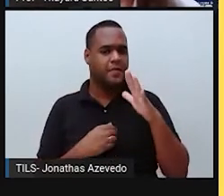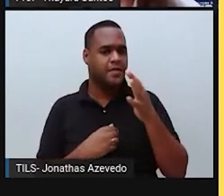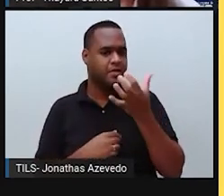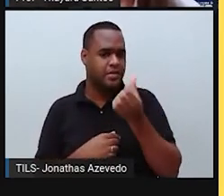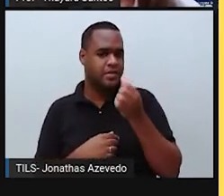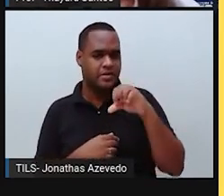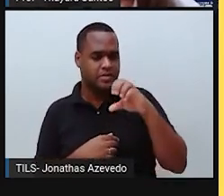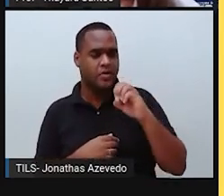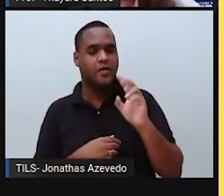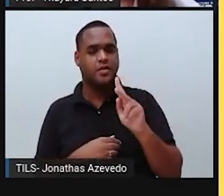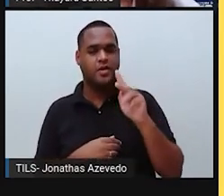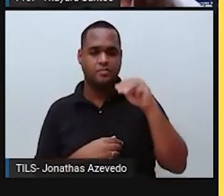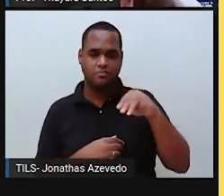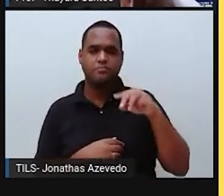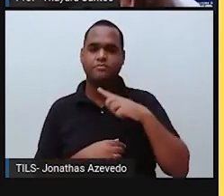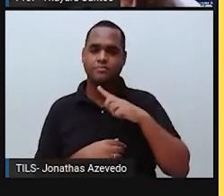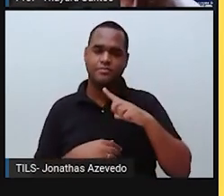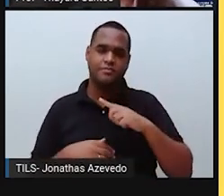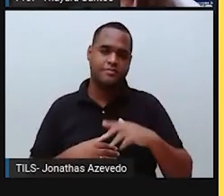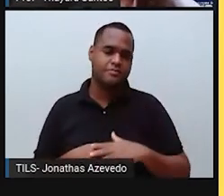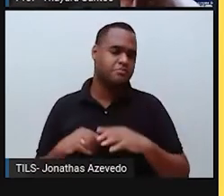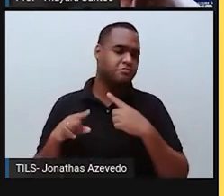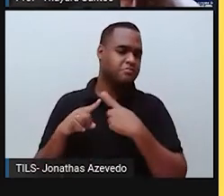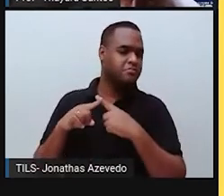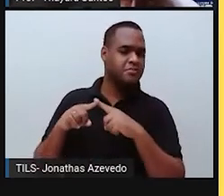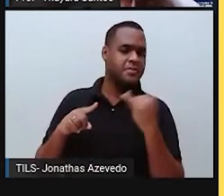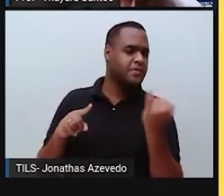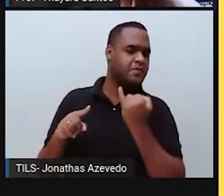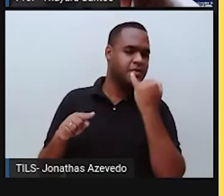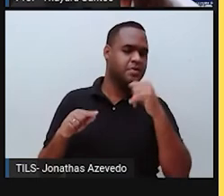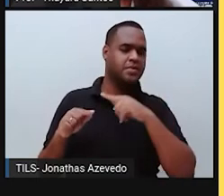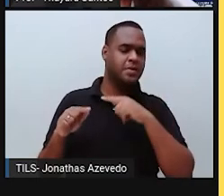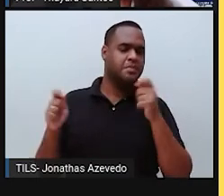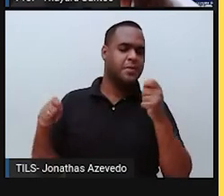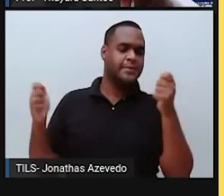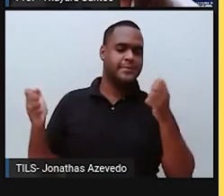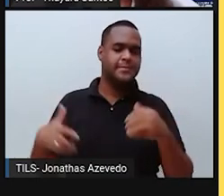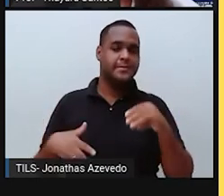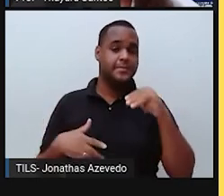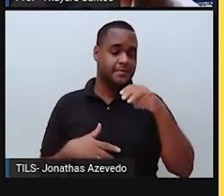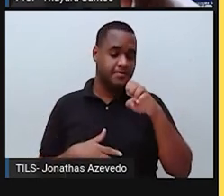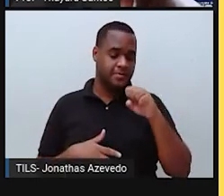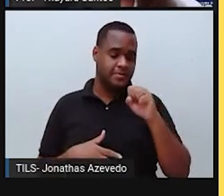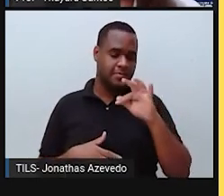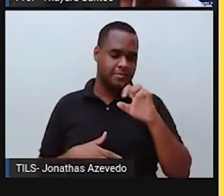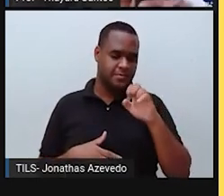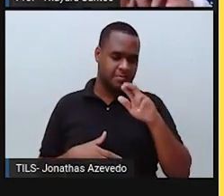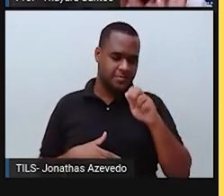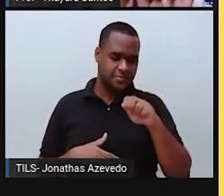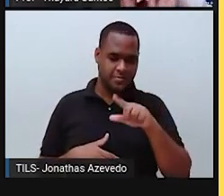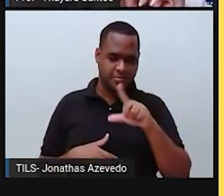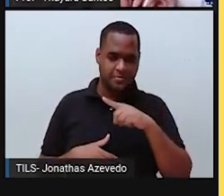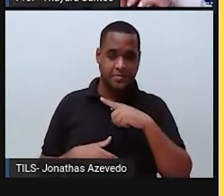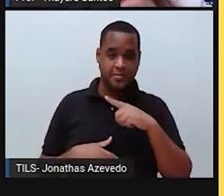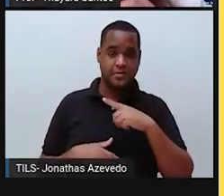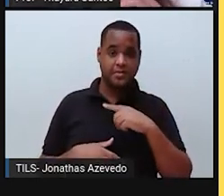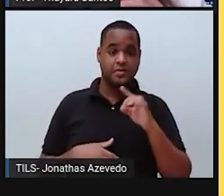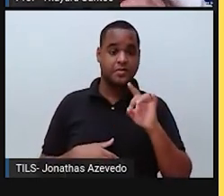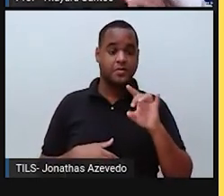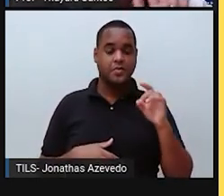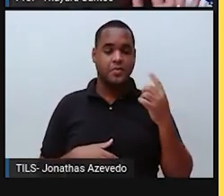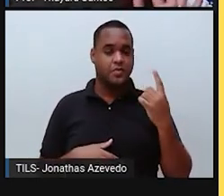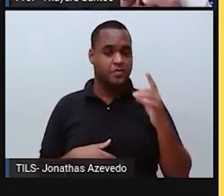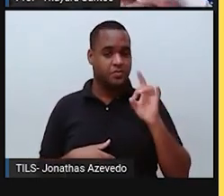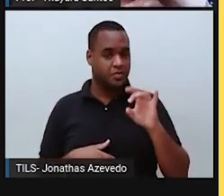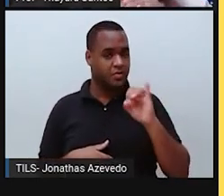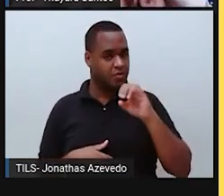690 quilômetros. E por que ela é tão importante? É lá na mesosfera que existe uma camadinha que é chamada